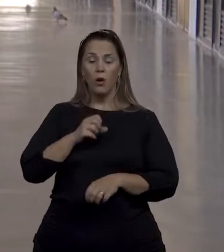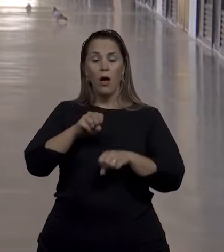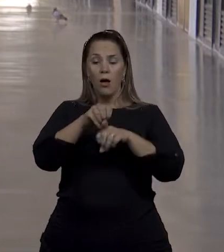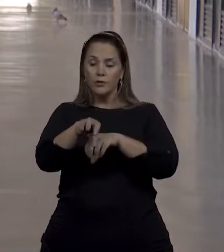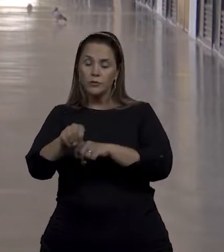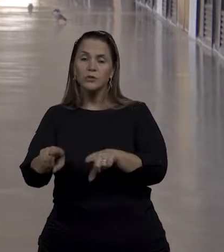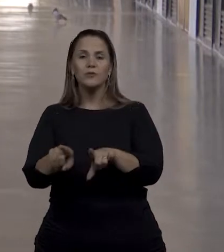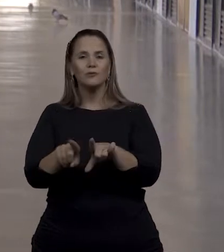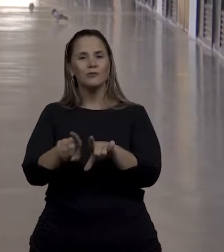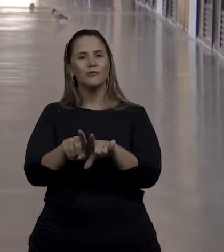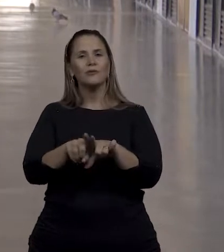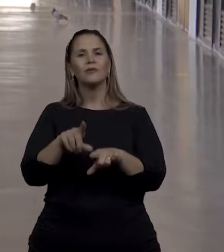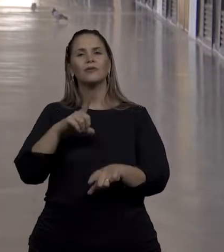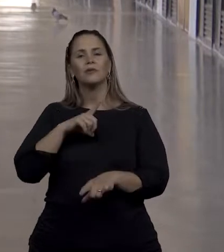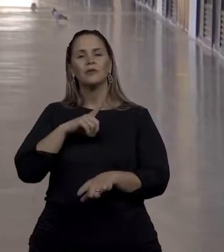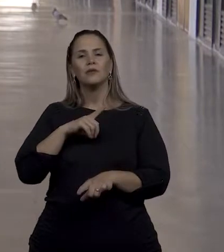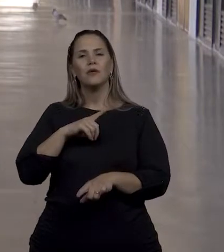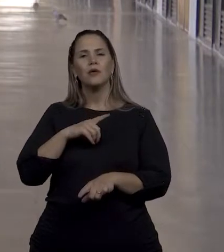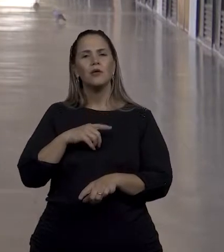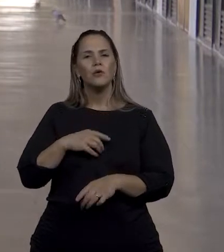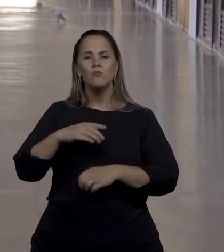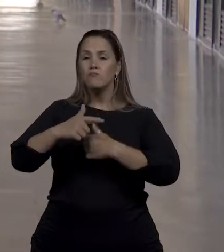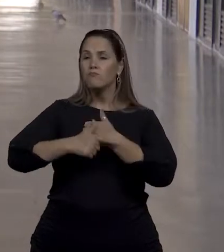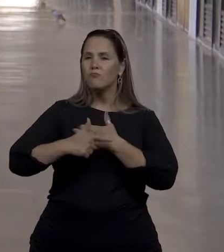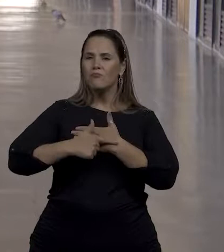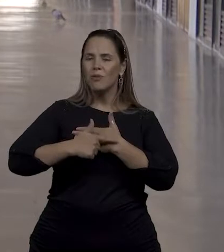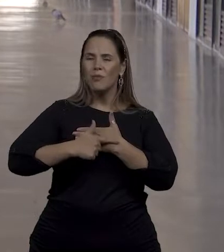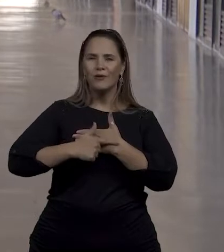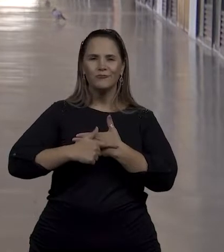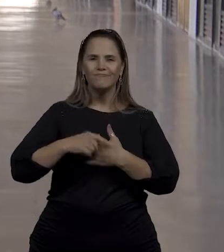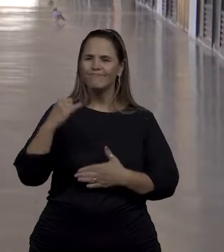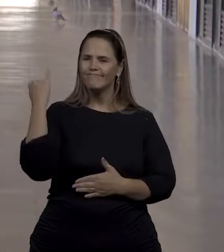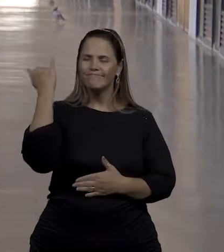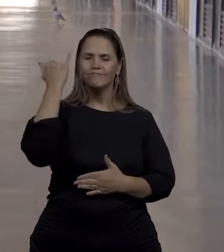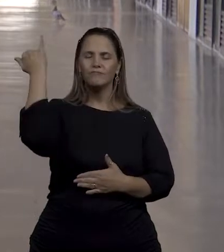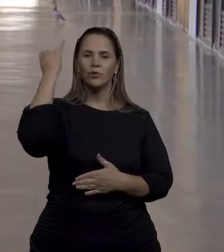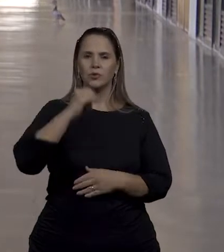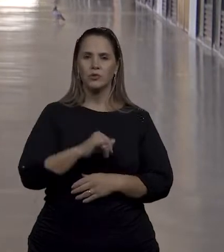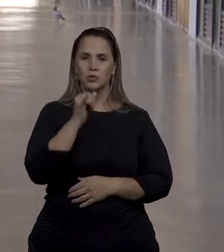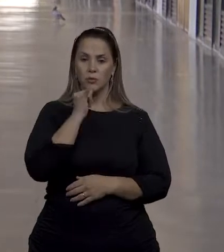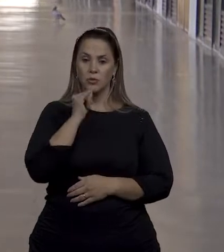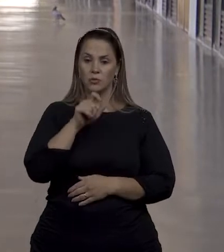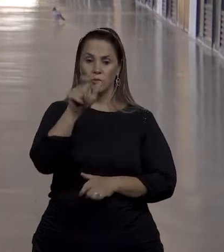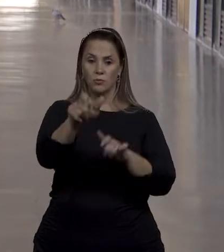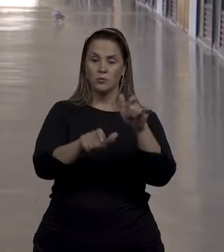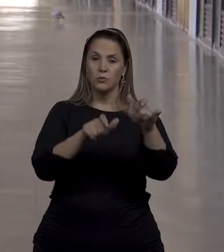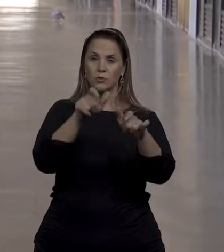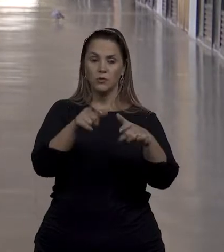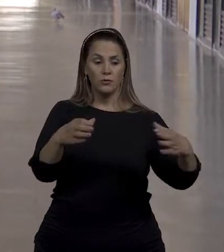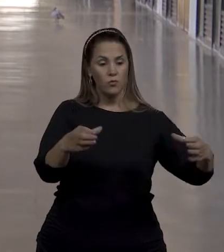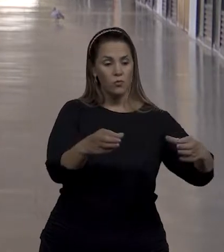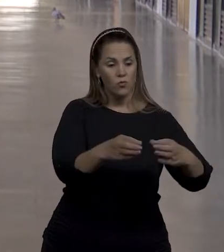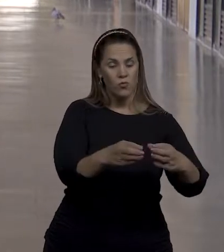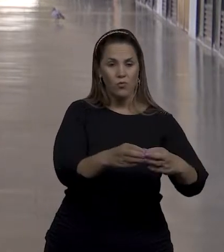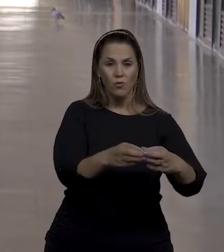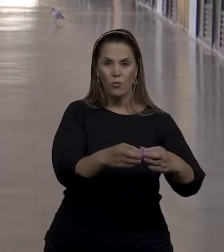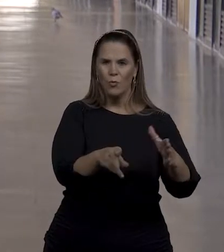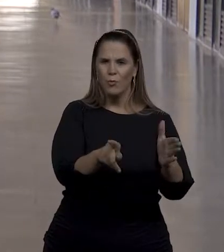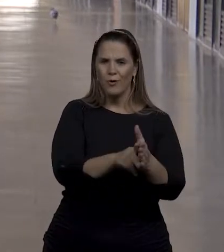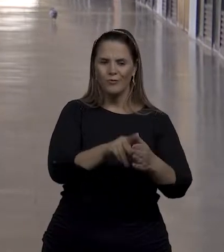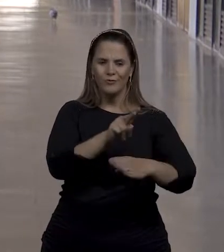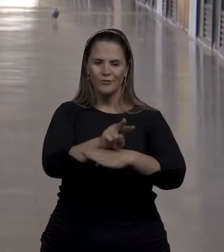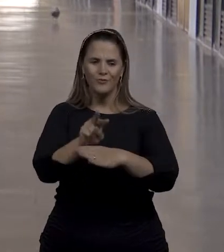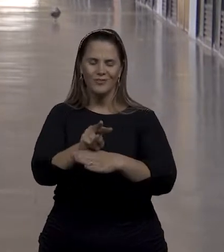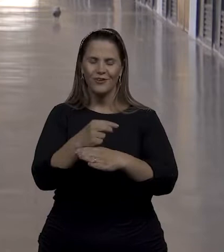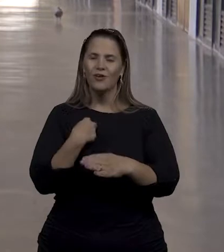fundamental quando a gente fala de crianças e adolescentes, meninas com deficiência. Então, quando a gente fala de uma rede de proteção social, a gente